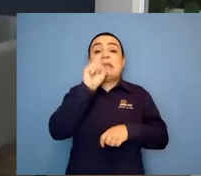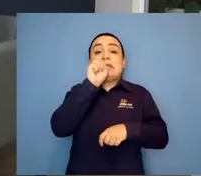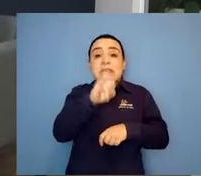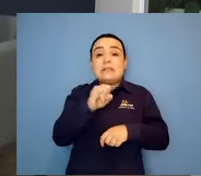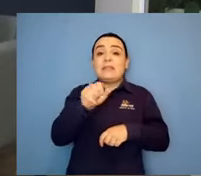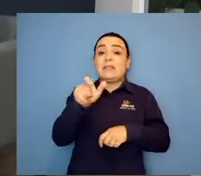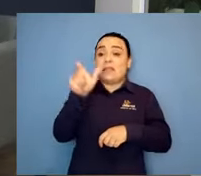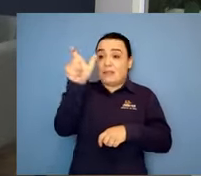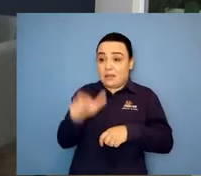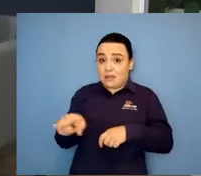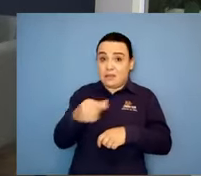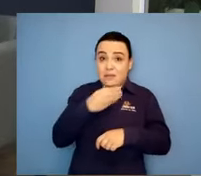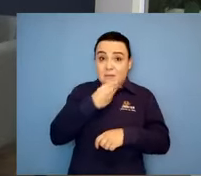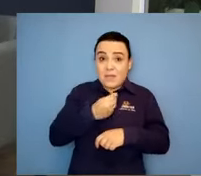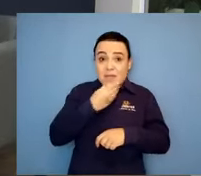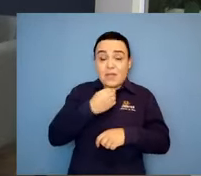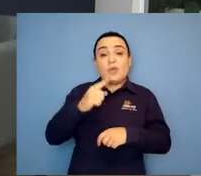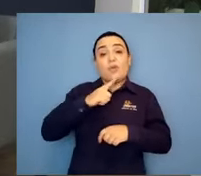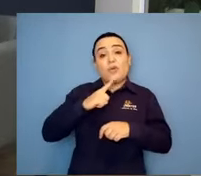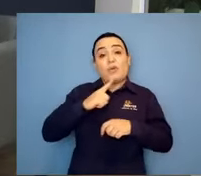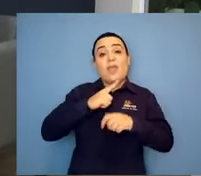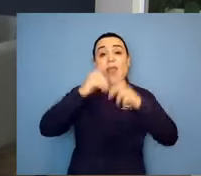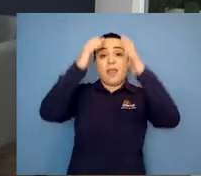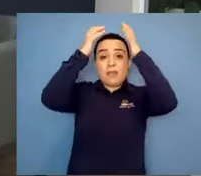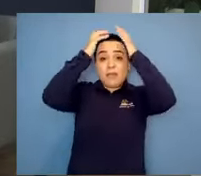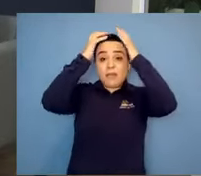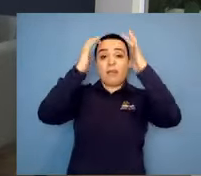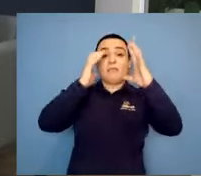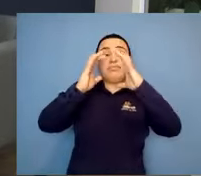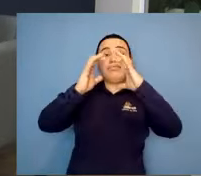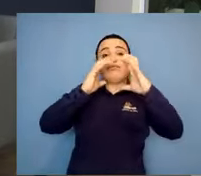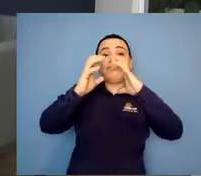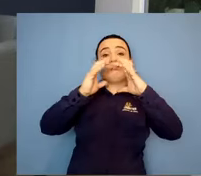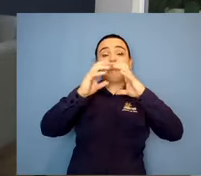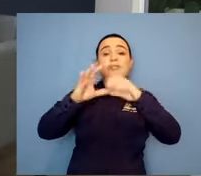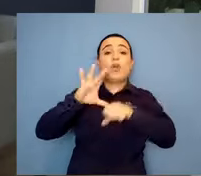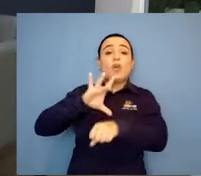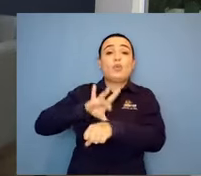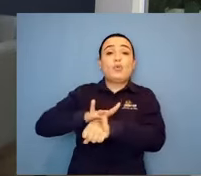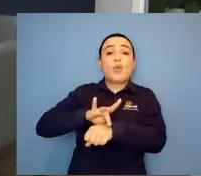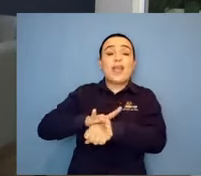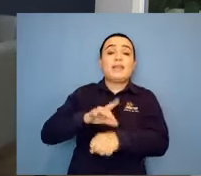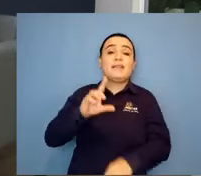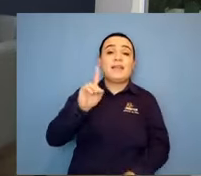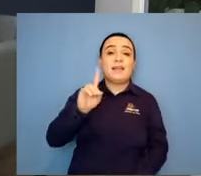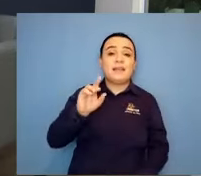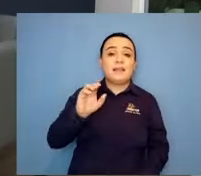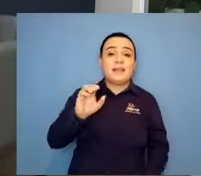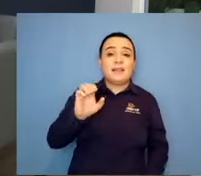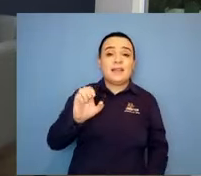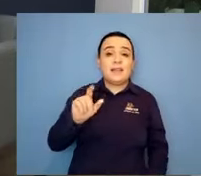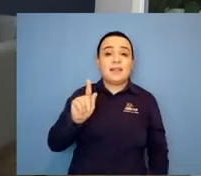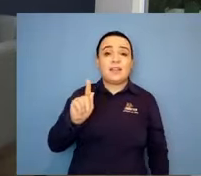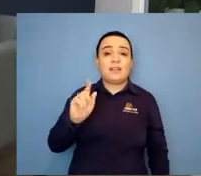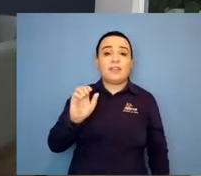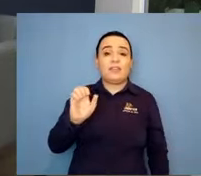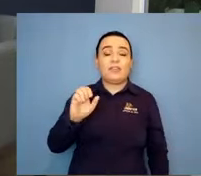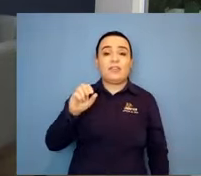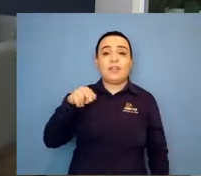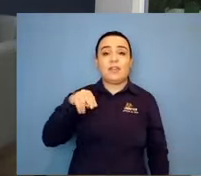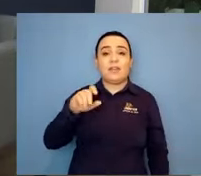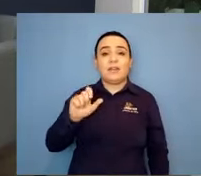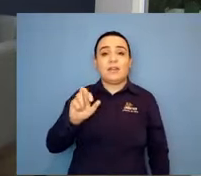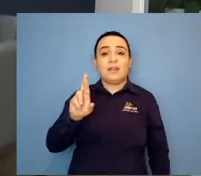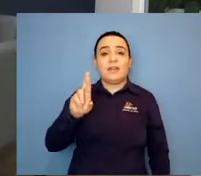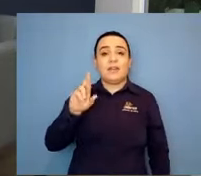leiteando tudo isso junto com a gente, né? Então, no Paraná também, sim. No Paraná hoje é triada sete doenças raras,